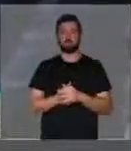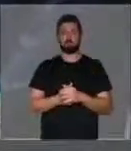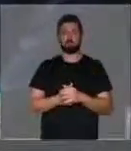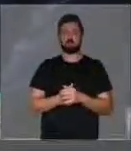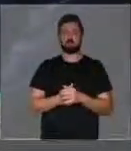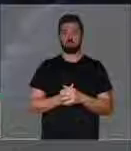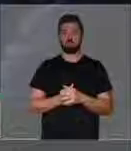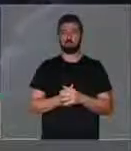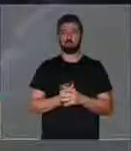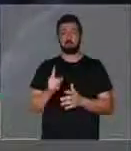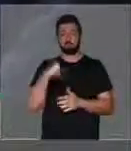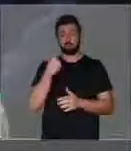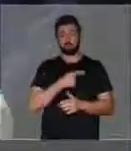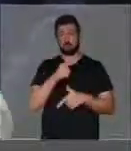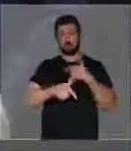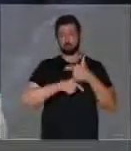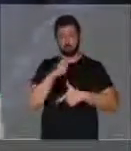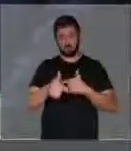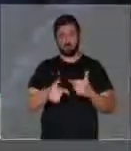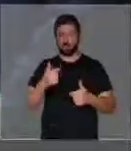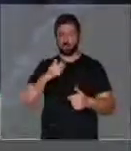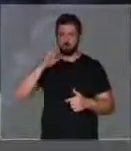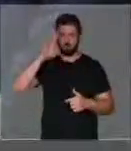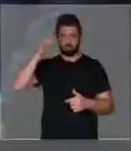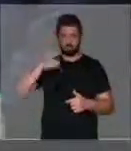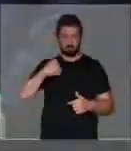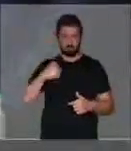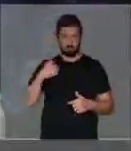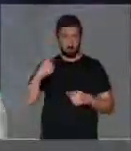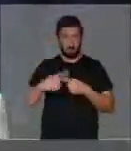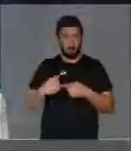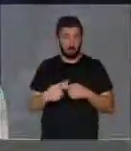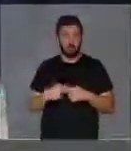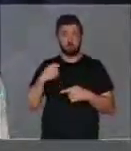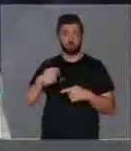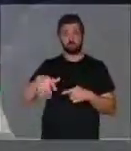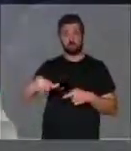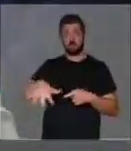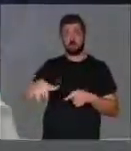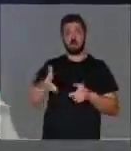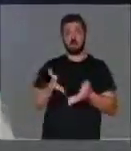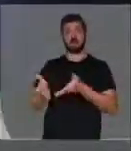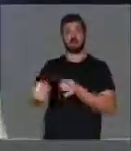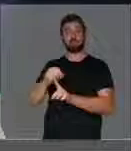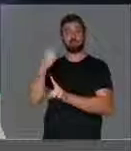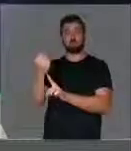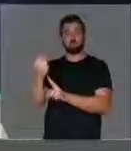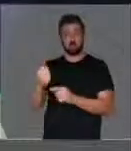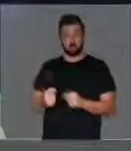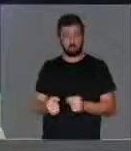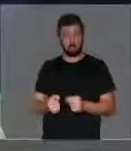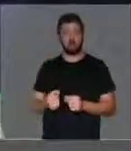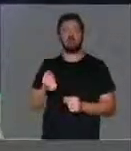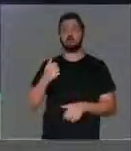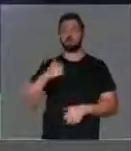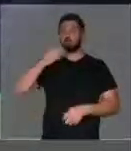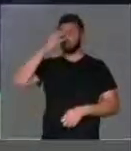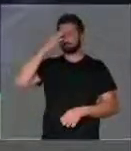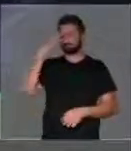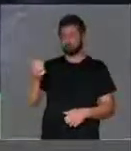Como nós trabalhamos, e eu particularmente que sou da área da assistência social, sei